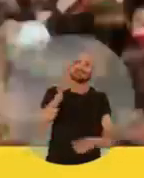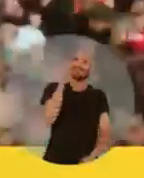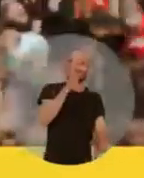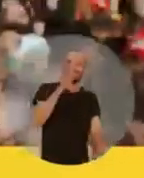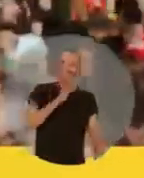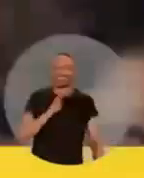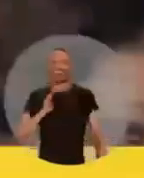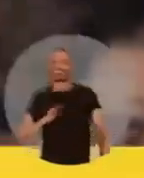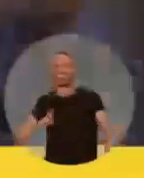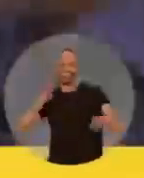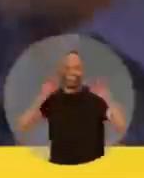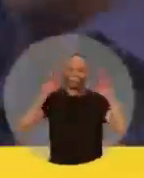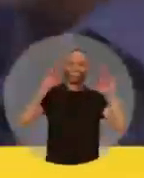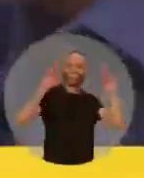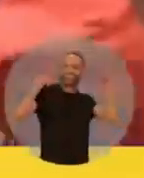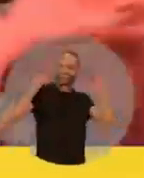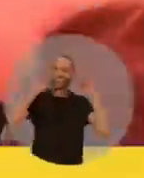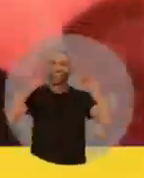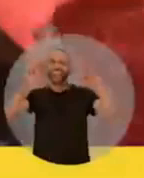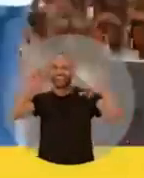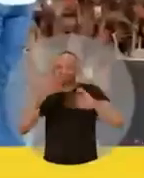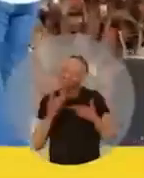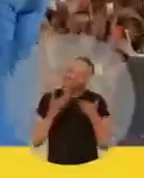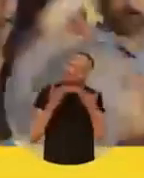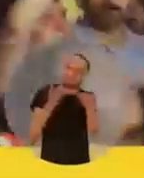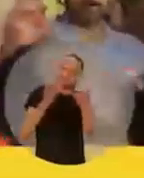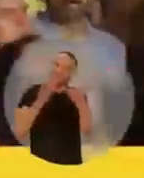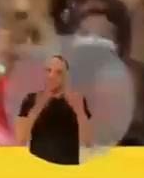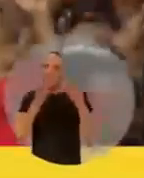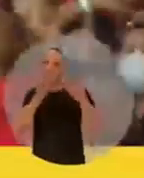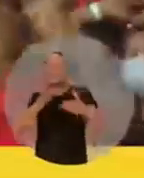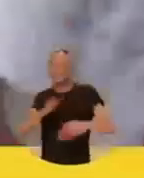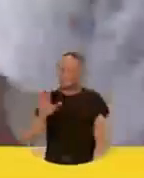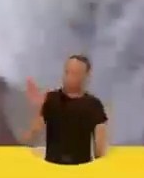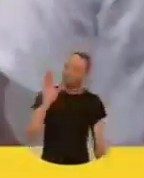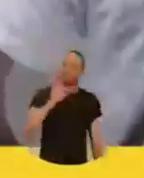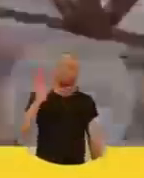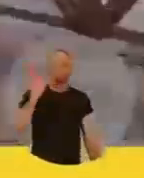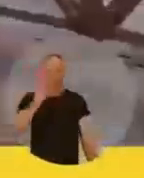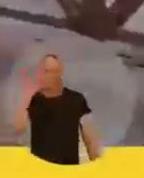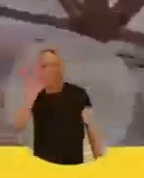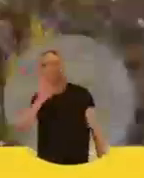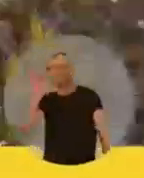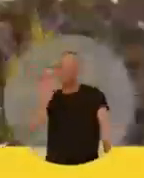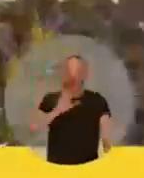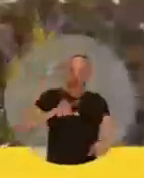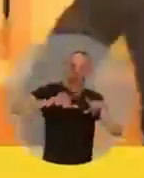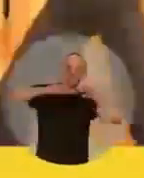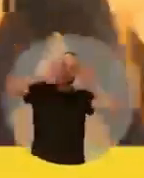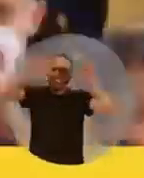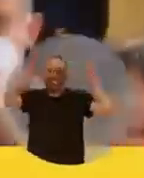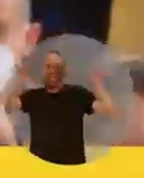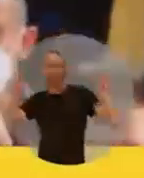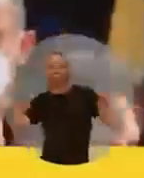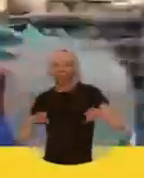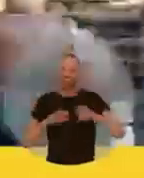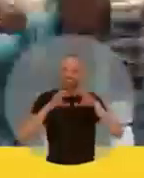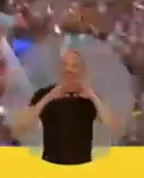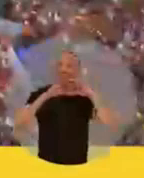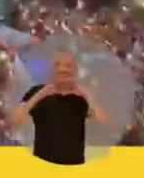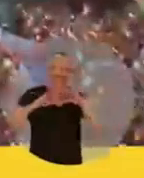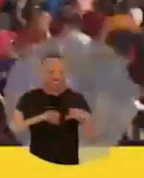Brasil dá esperança em você. Bora Brasil! E faz o L, faz o coração grandão.